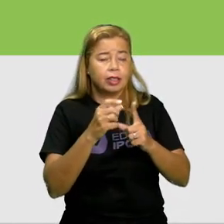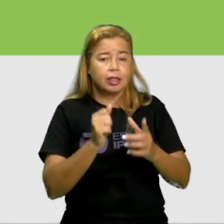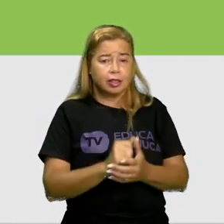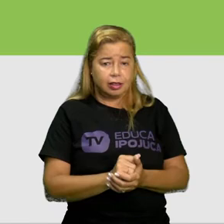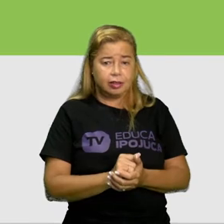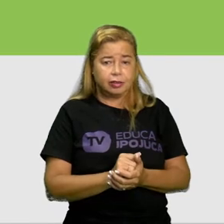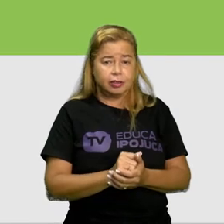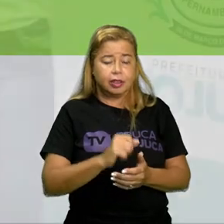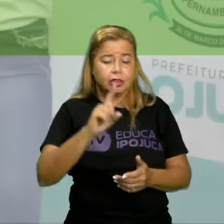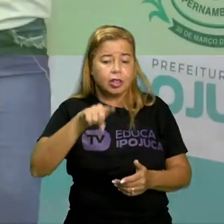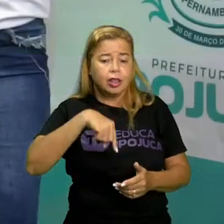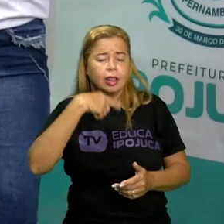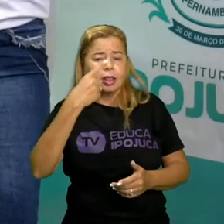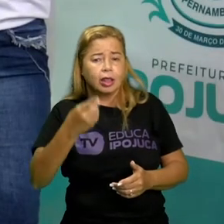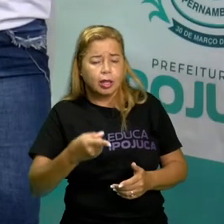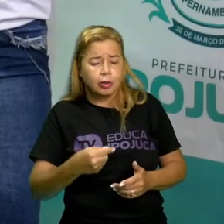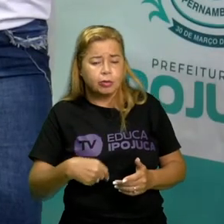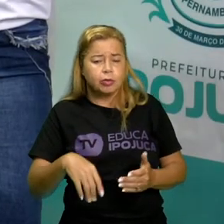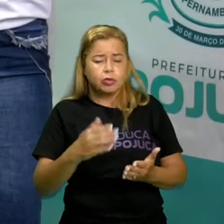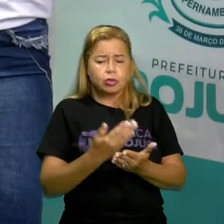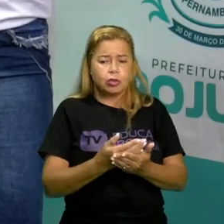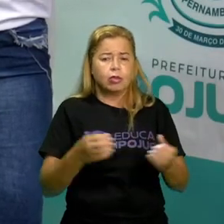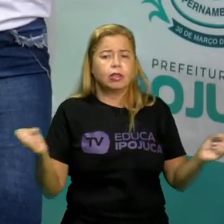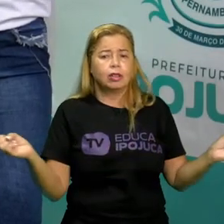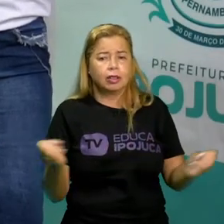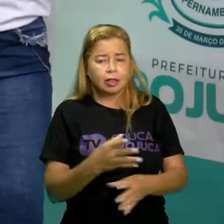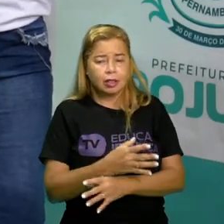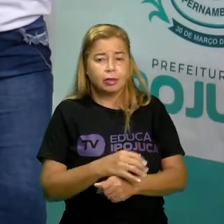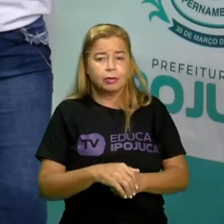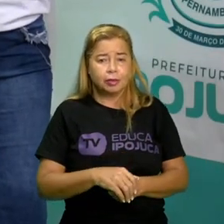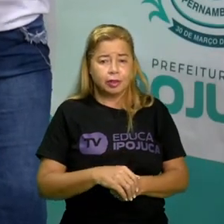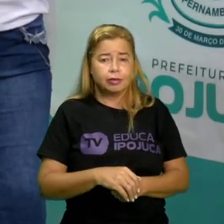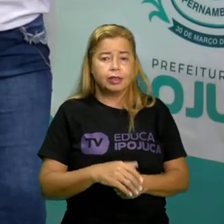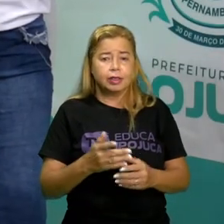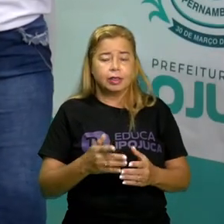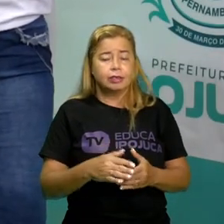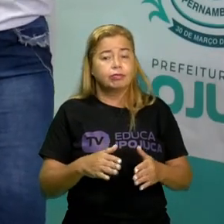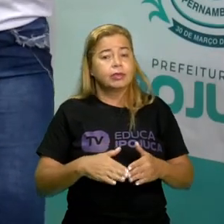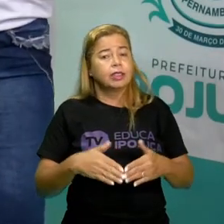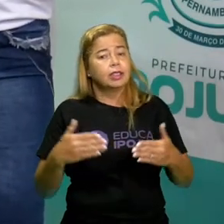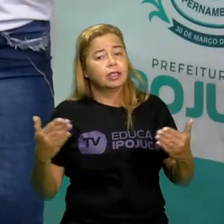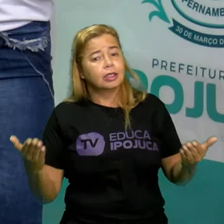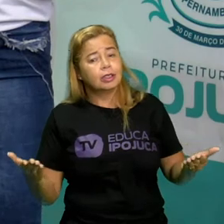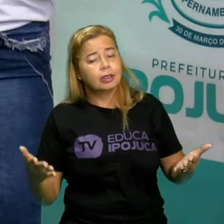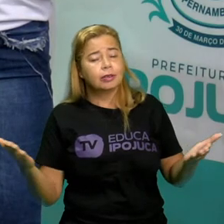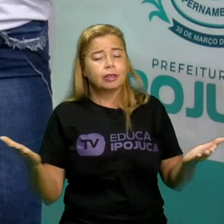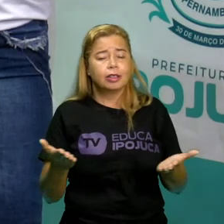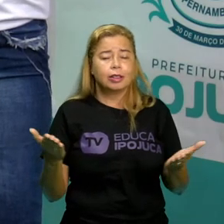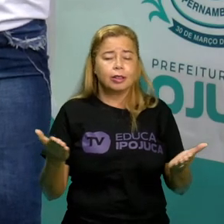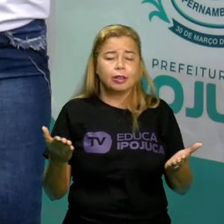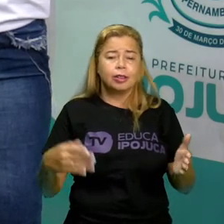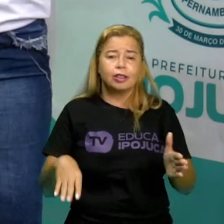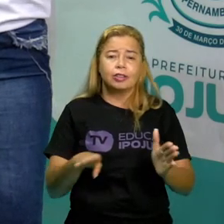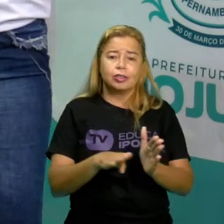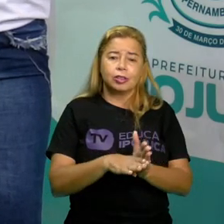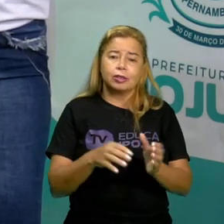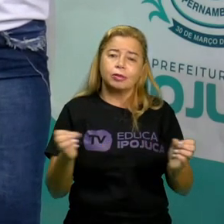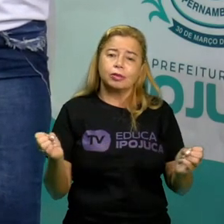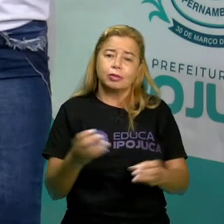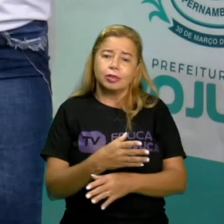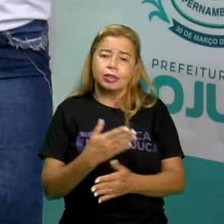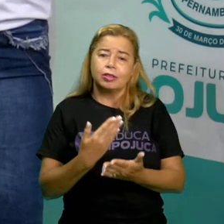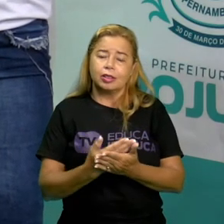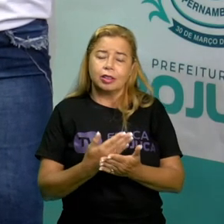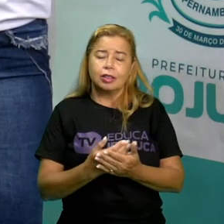a aula terminar isso mesmo e por hoje nós já estamos chegando ao finalzinho da nossa aula mas eu